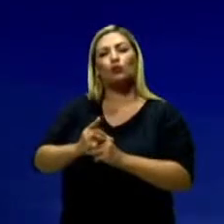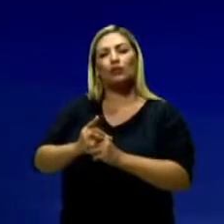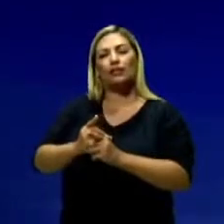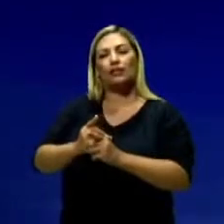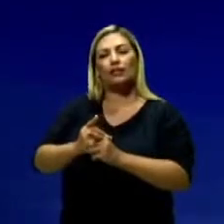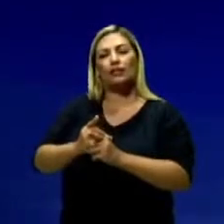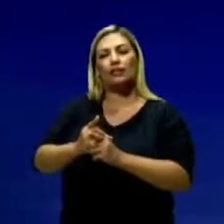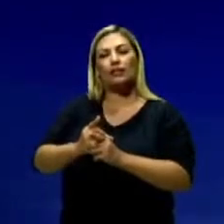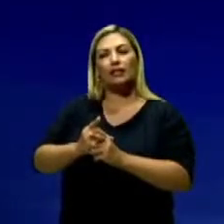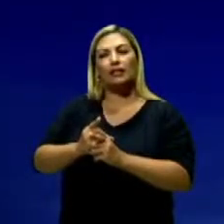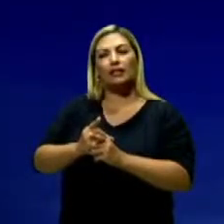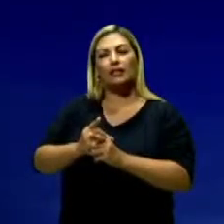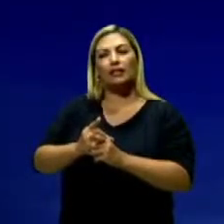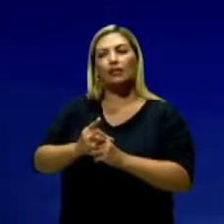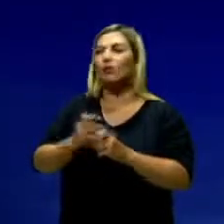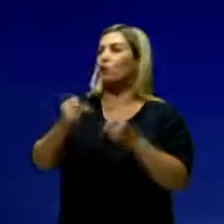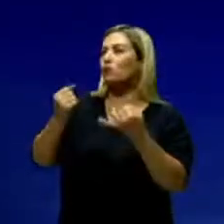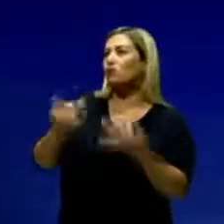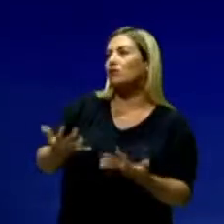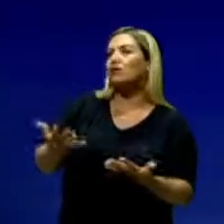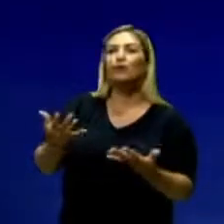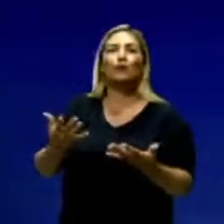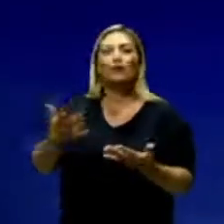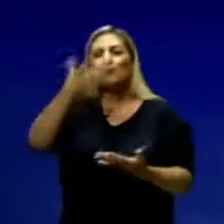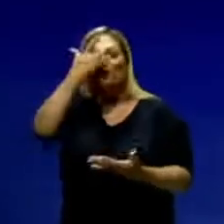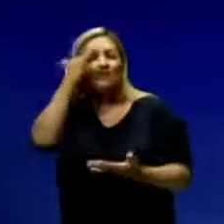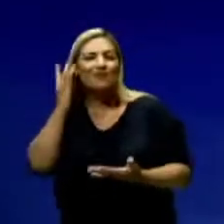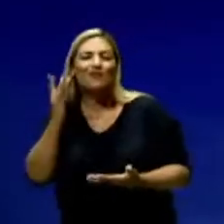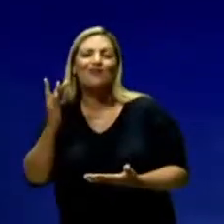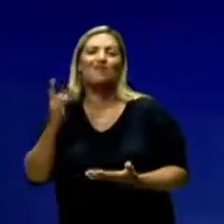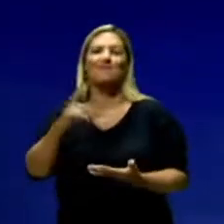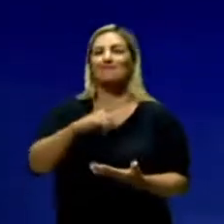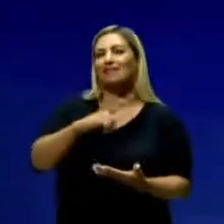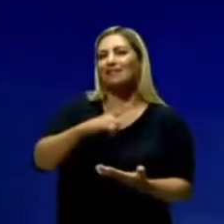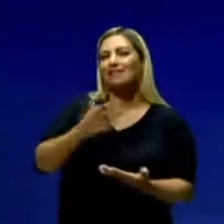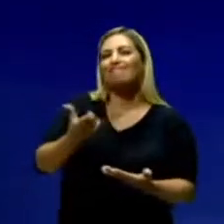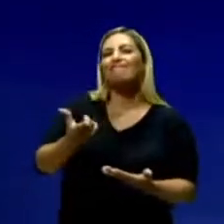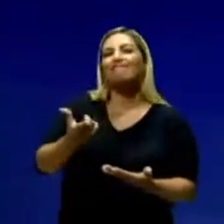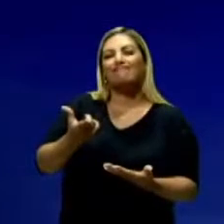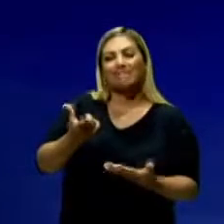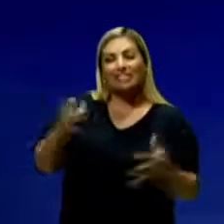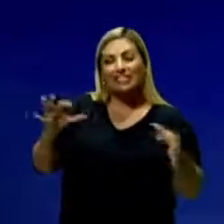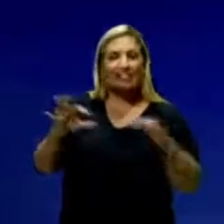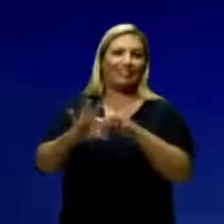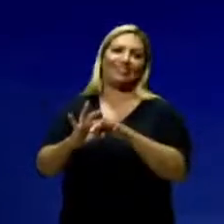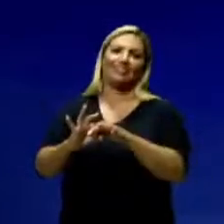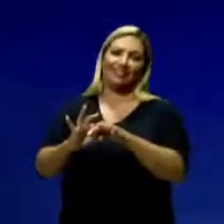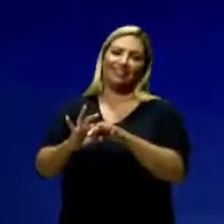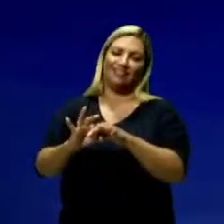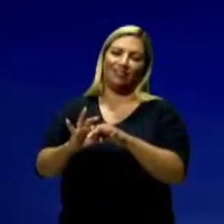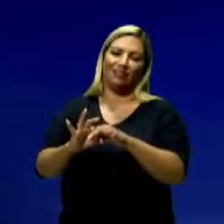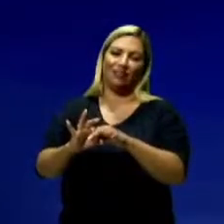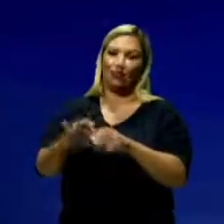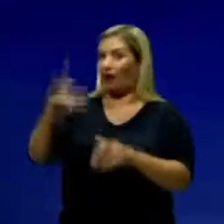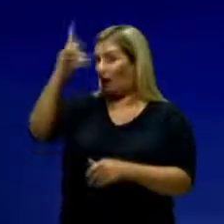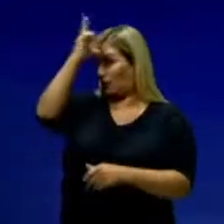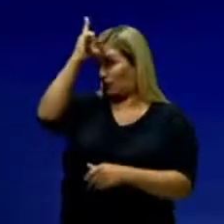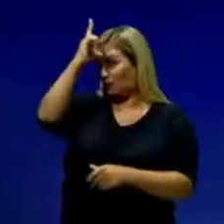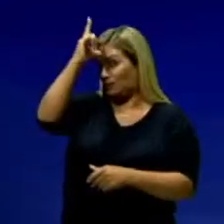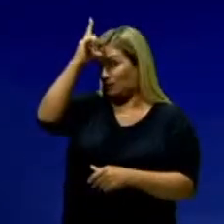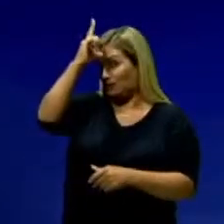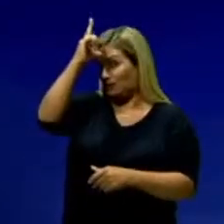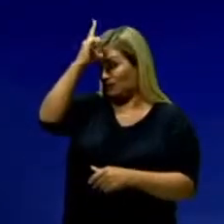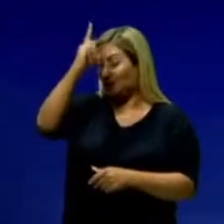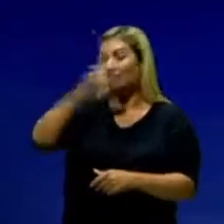Como é que eu falo? Muitas pessoas que têm essa ligação com a Alemanha, muitos